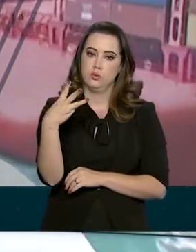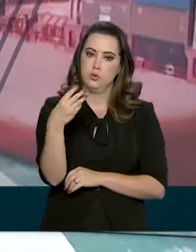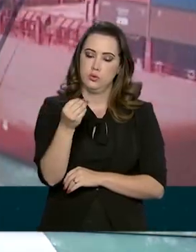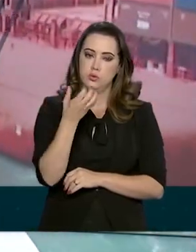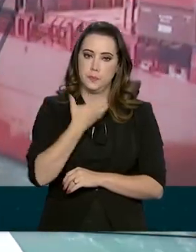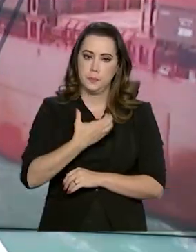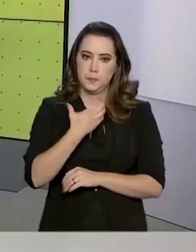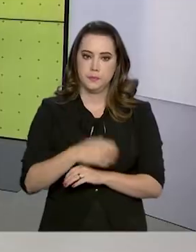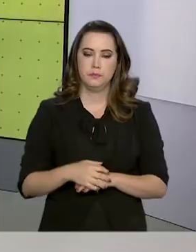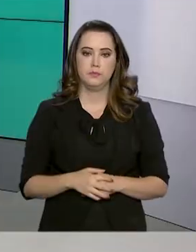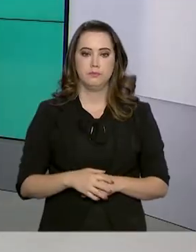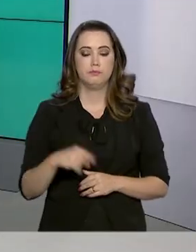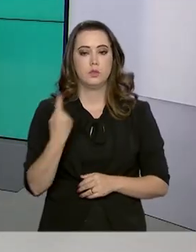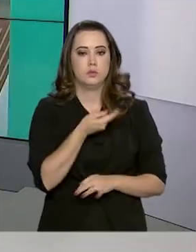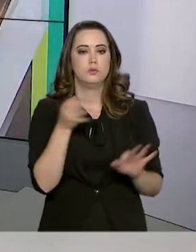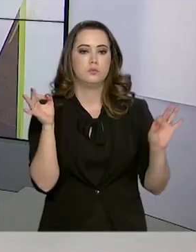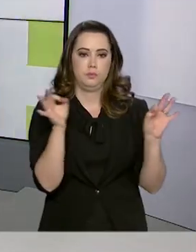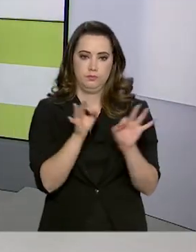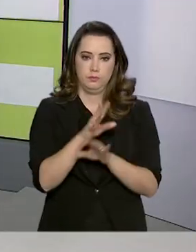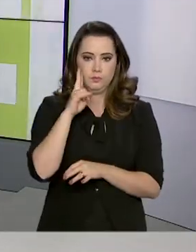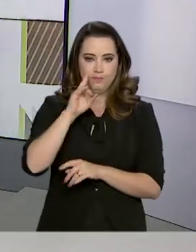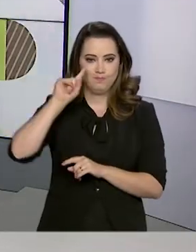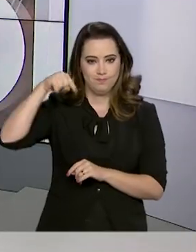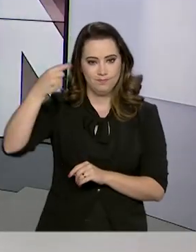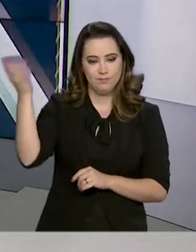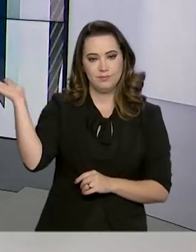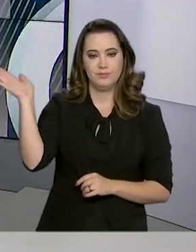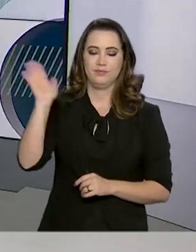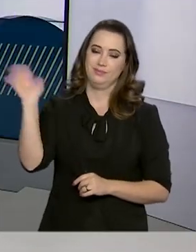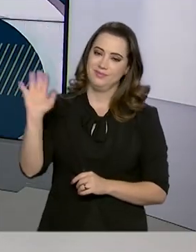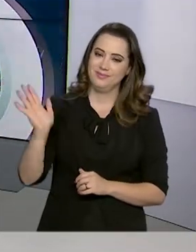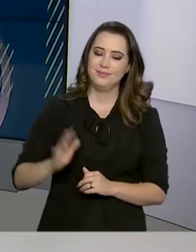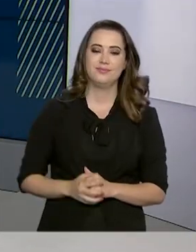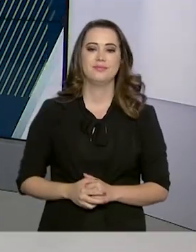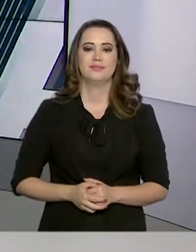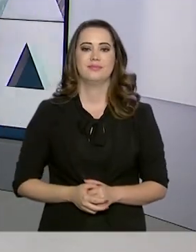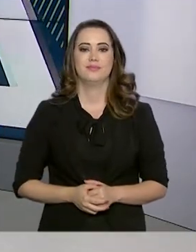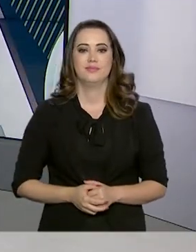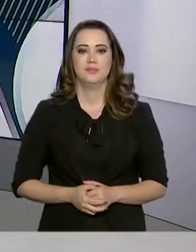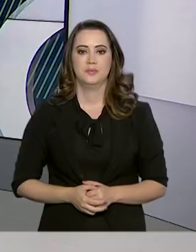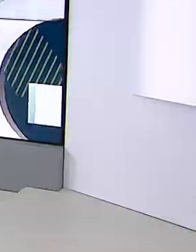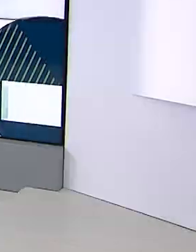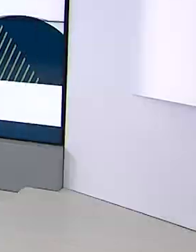de dezembro. A gente fica por aqui. Nos vemos na próxima edição. Até lá!